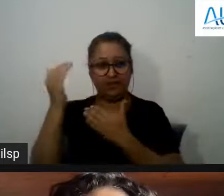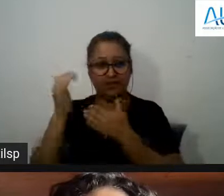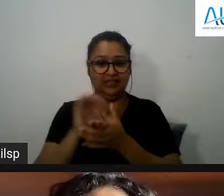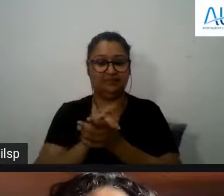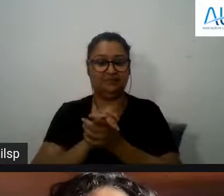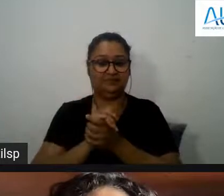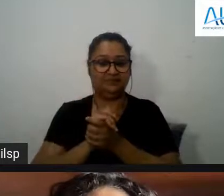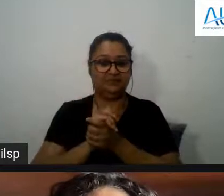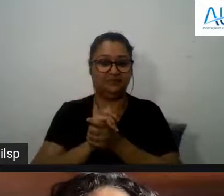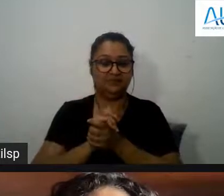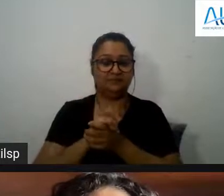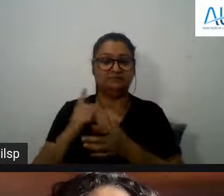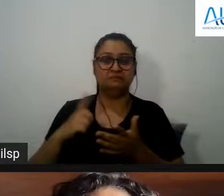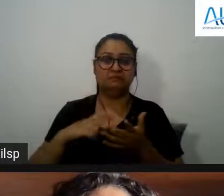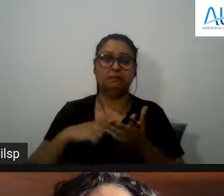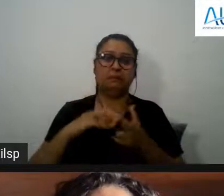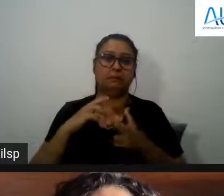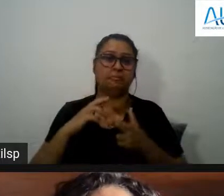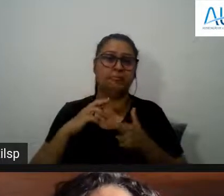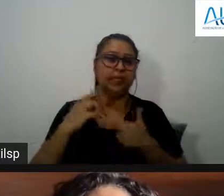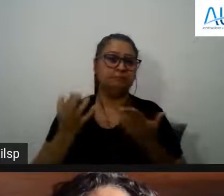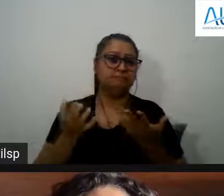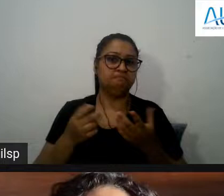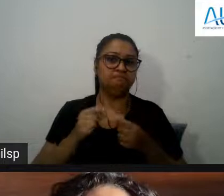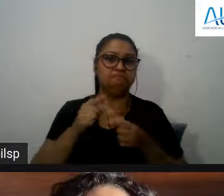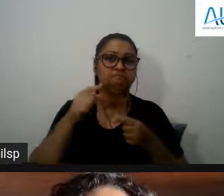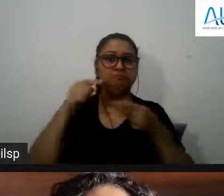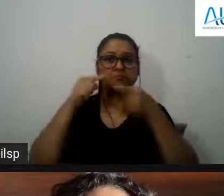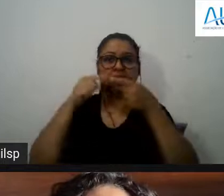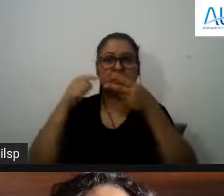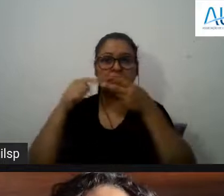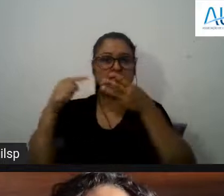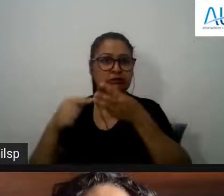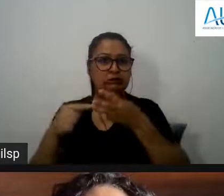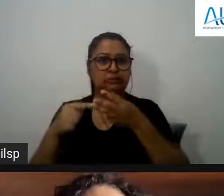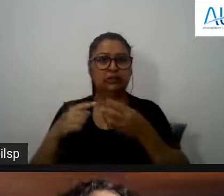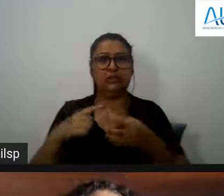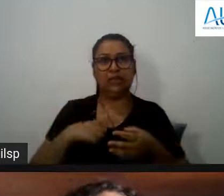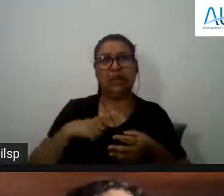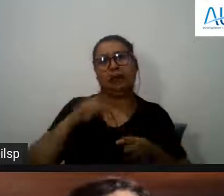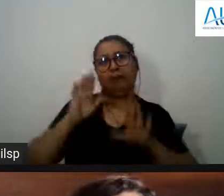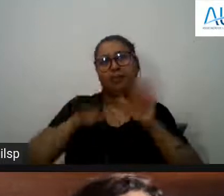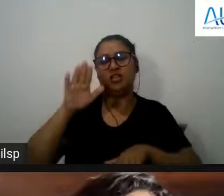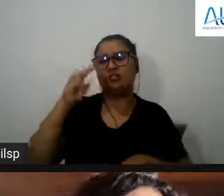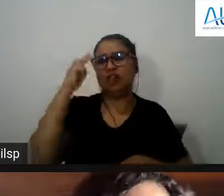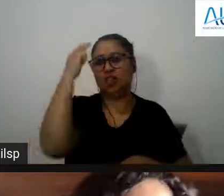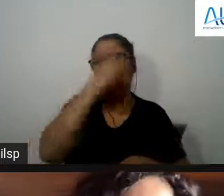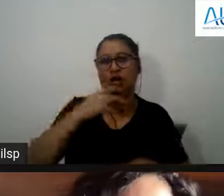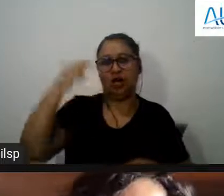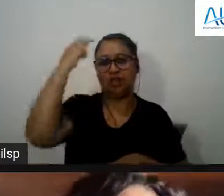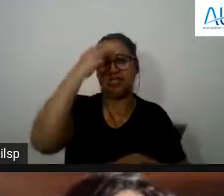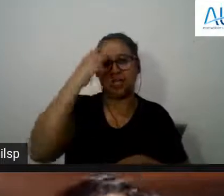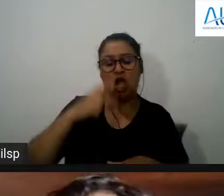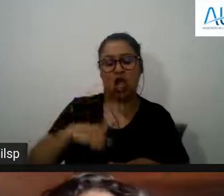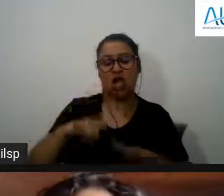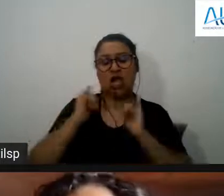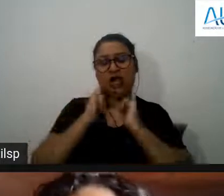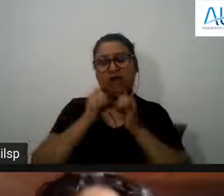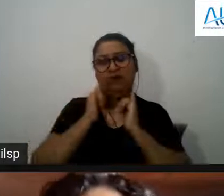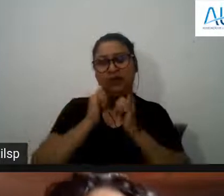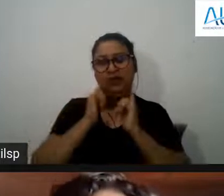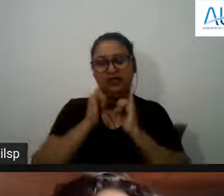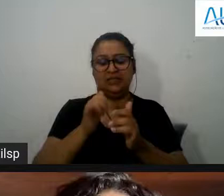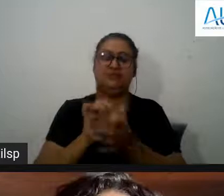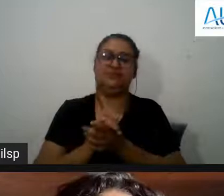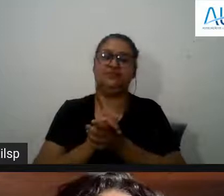em relação às questões Carla são questões que dão para mais duas horas no mínimo mas vamos lá acelerar